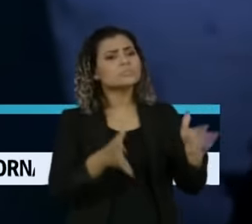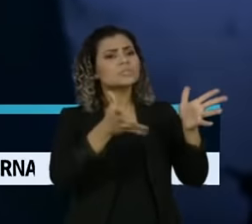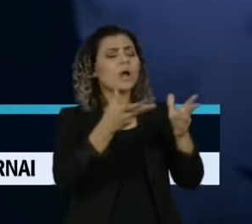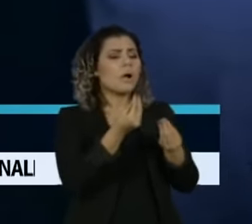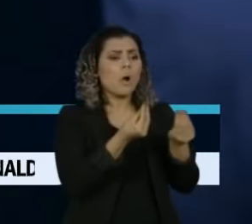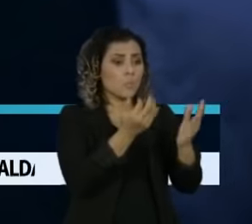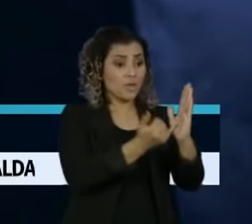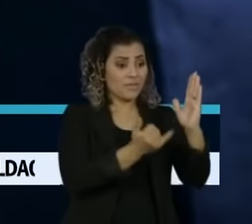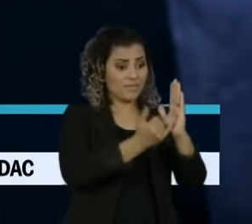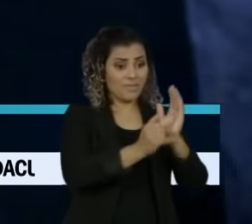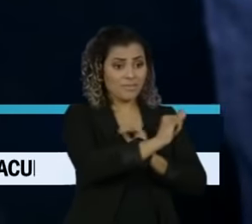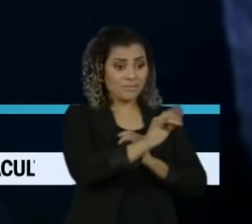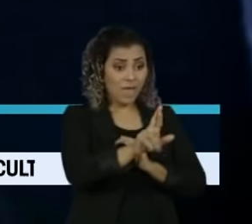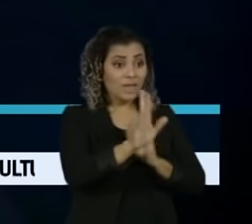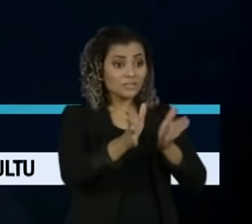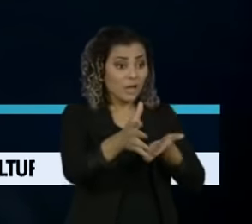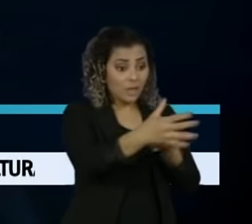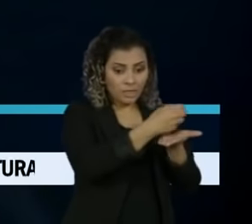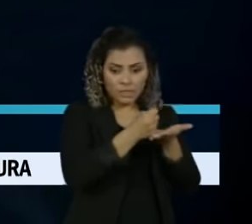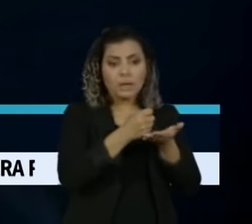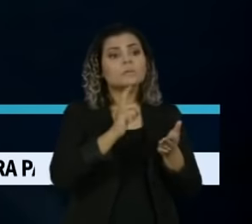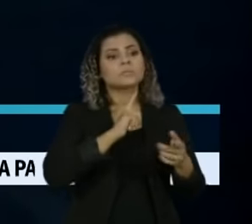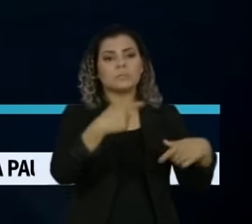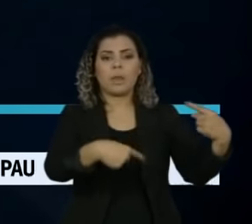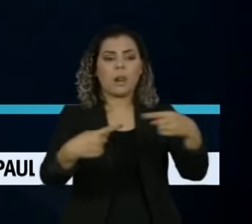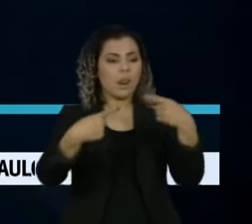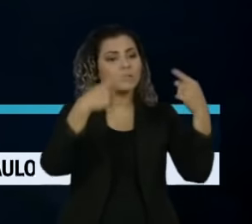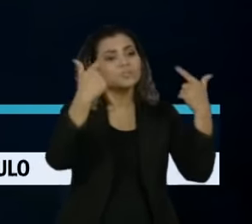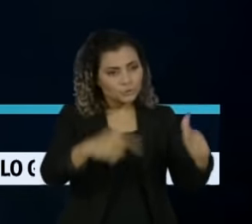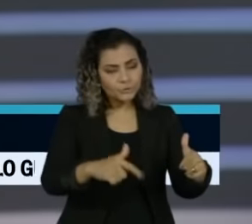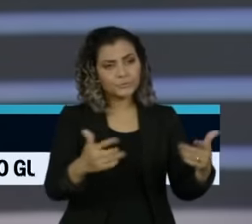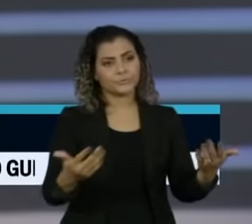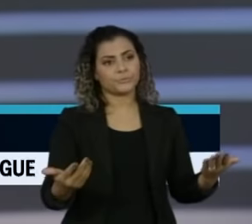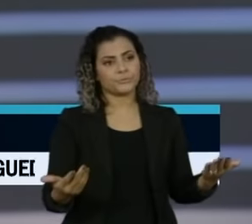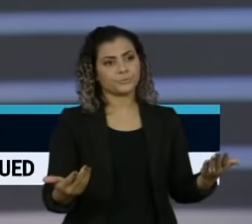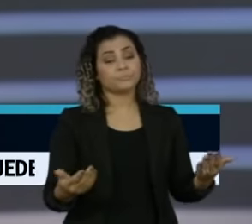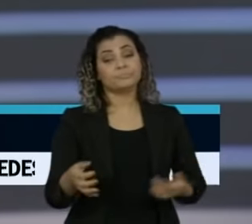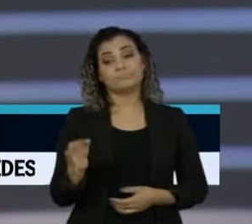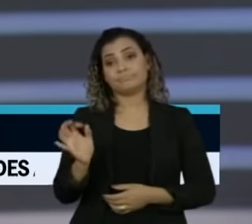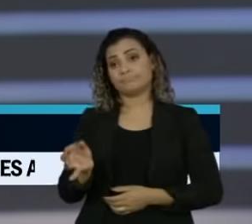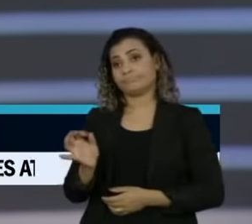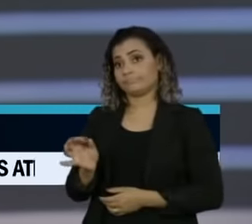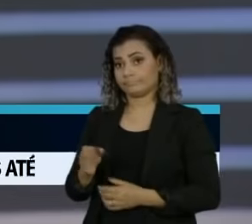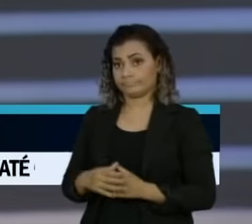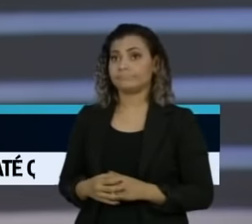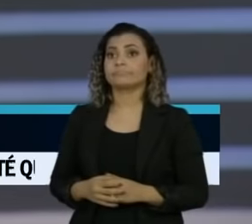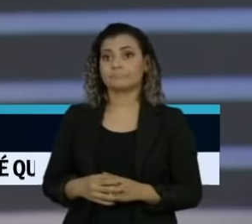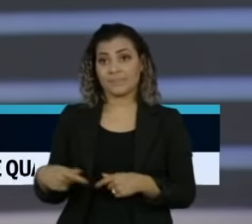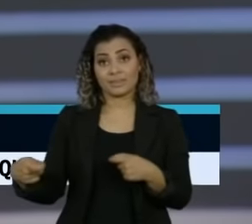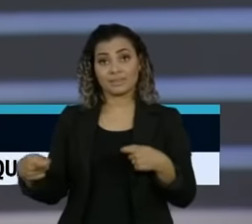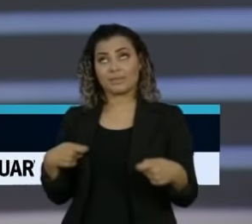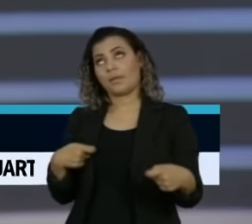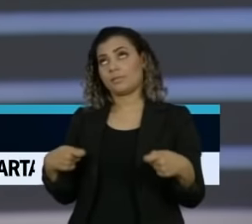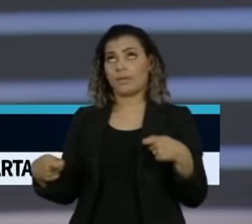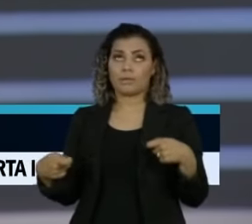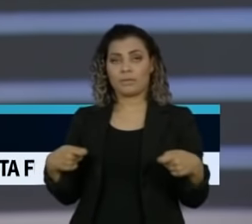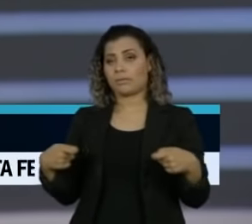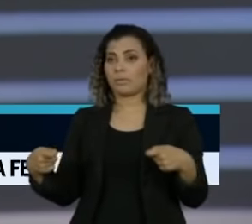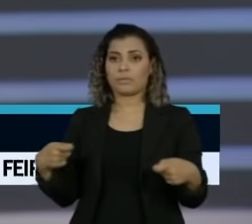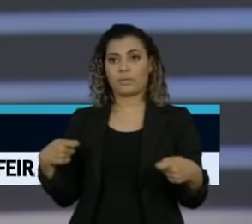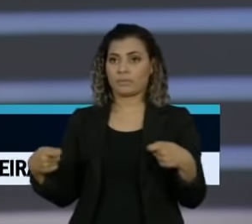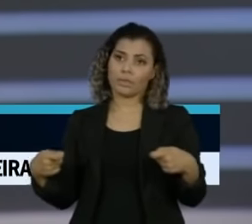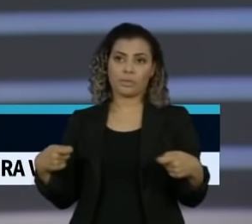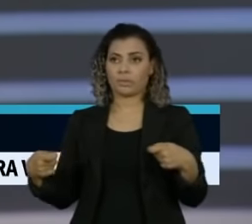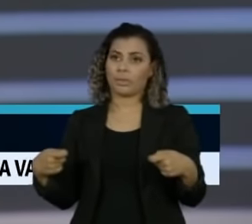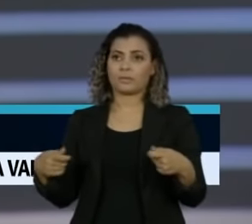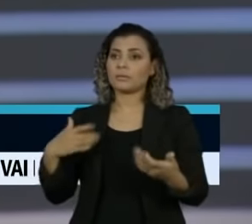imposto de renda e já começou a gerar barulho novamente. É, de fato. Está um bate-cabeça. Todo